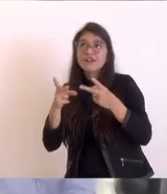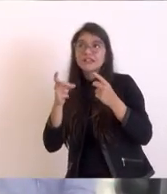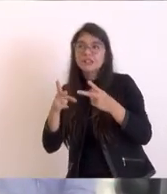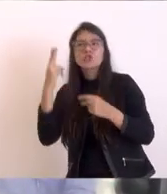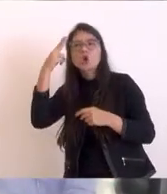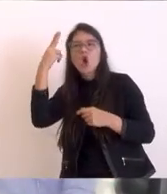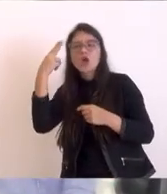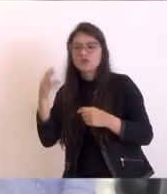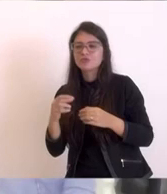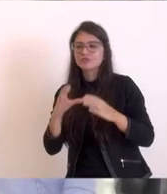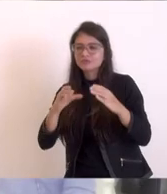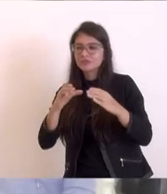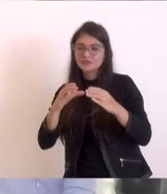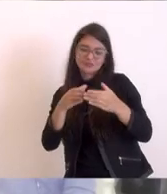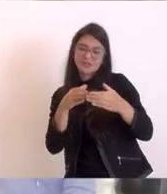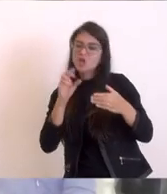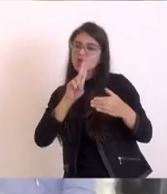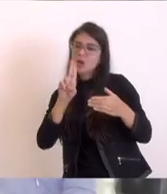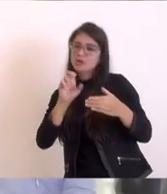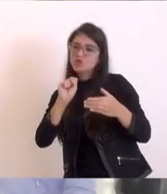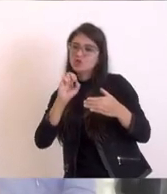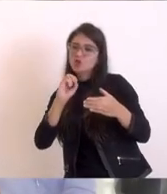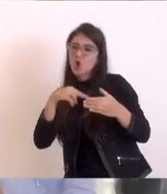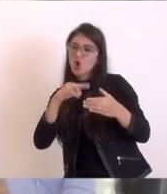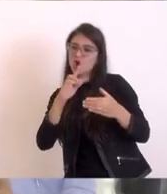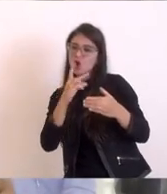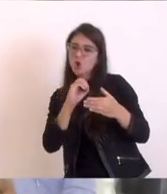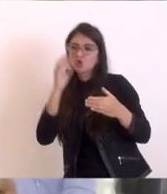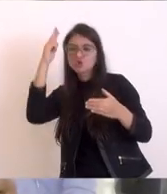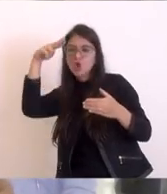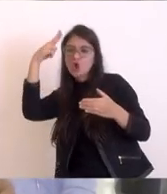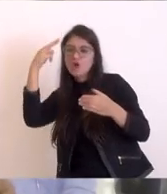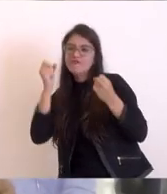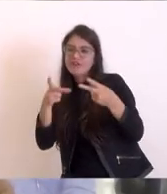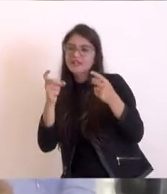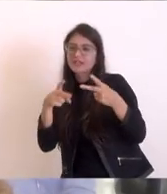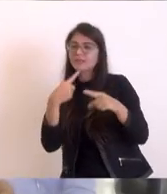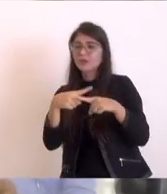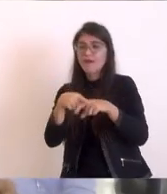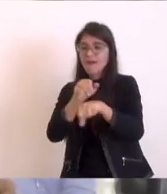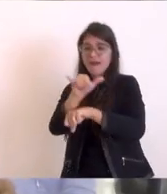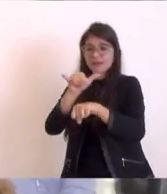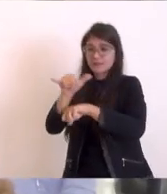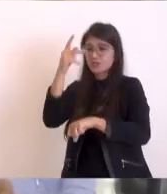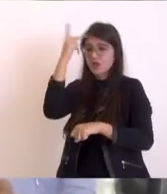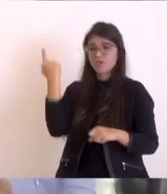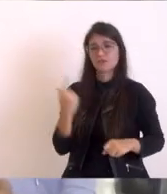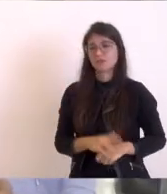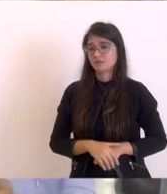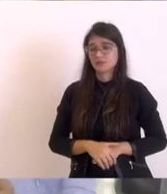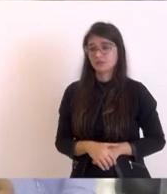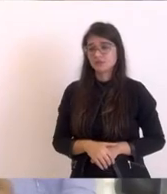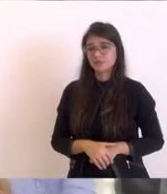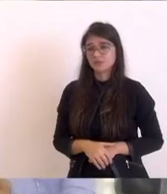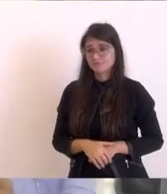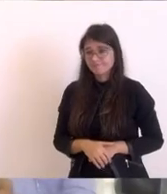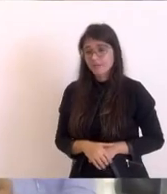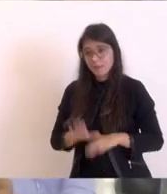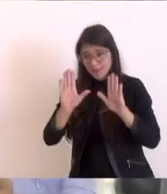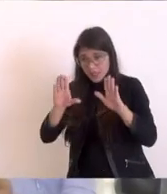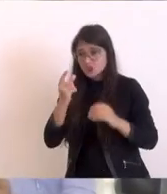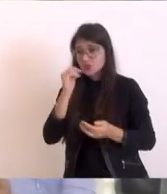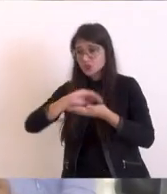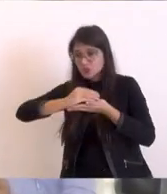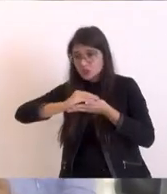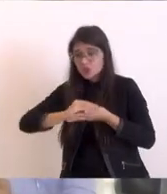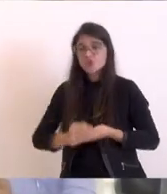segurança. Nós temos quatro localidades, Cantagalo, Rocha de Alhão, Mado Norte, Área Central, cocheada por Rio Dourado. São